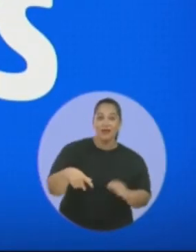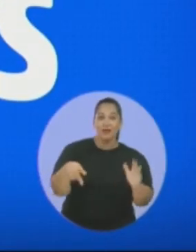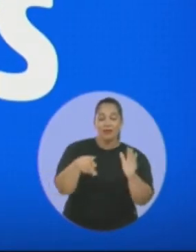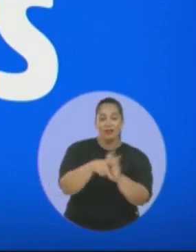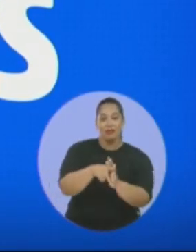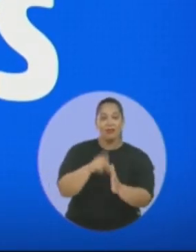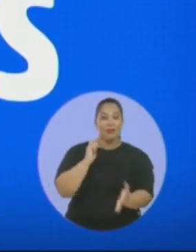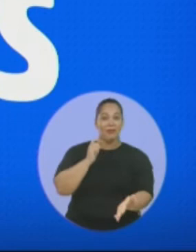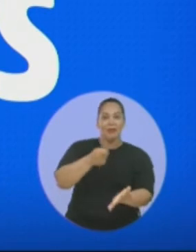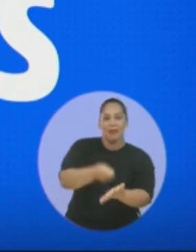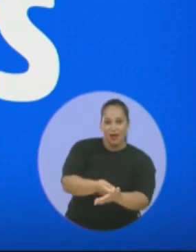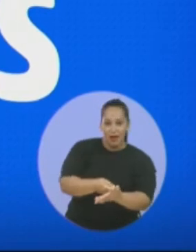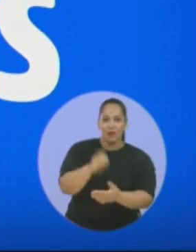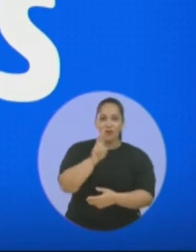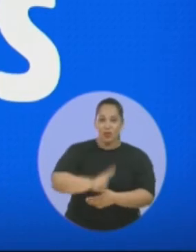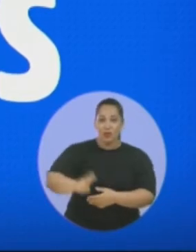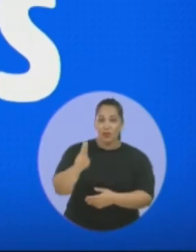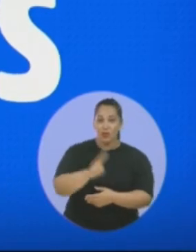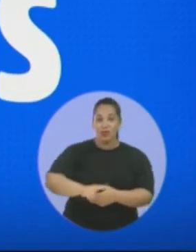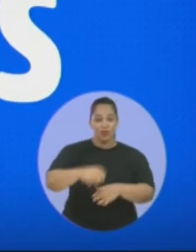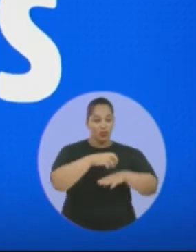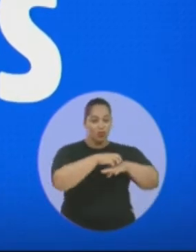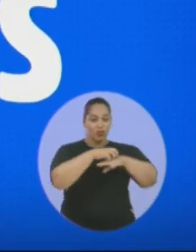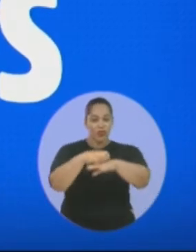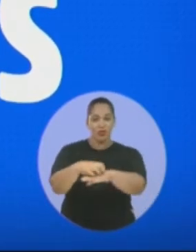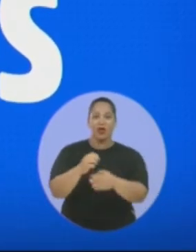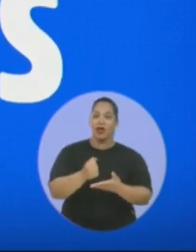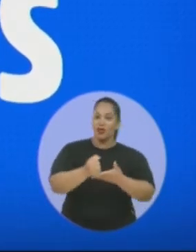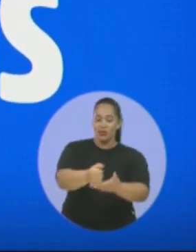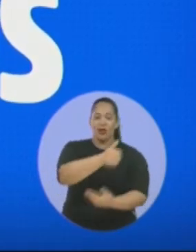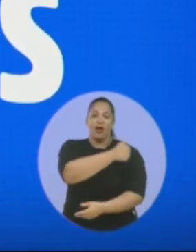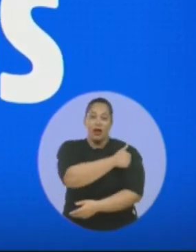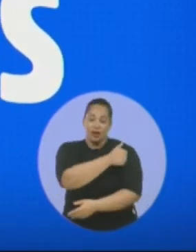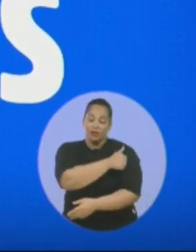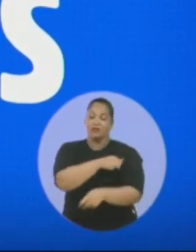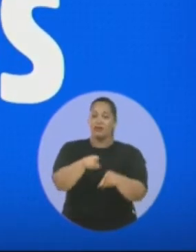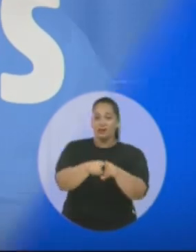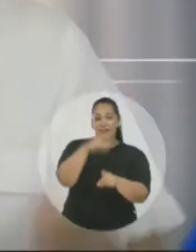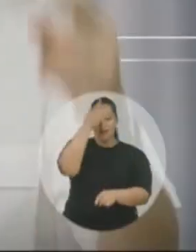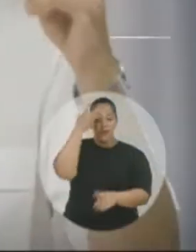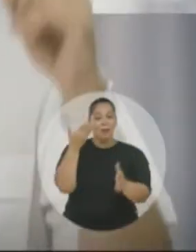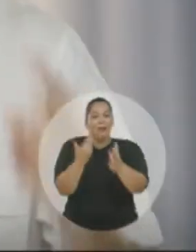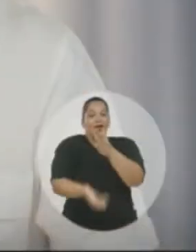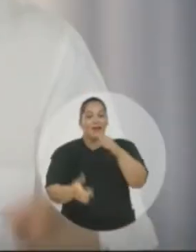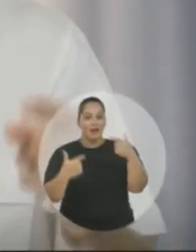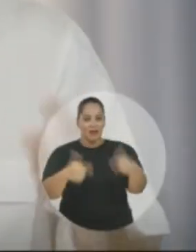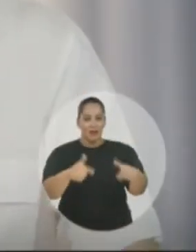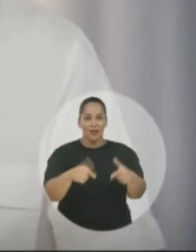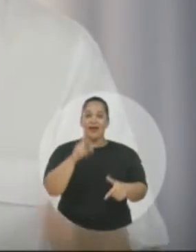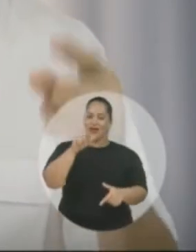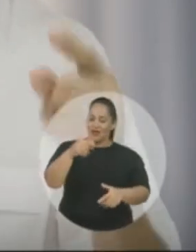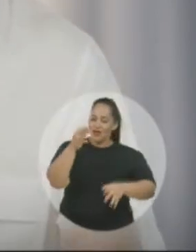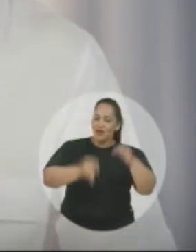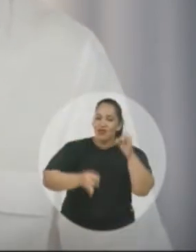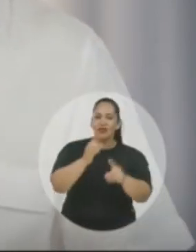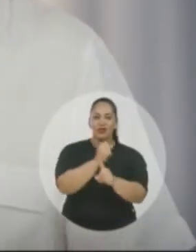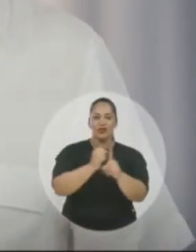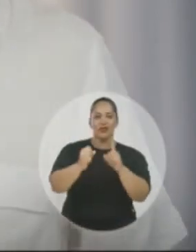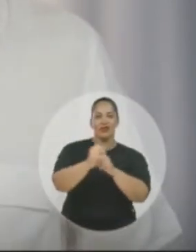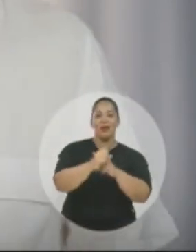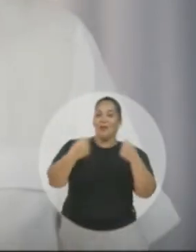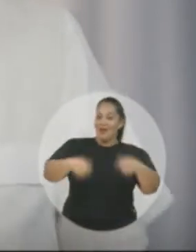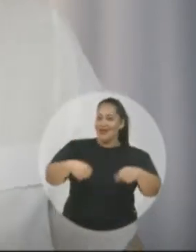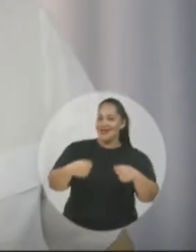-pago para uso do transporte público que vai beneficiar estudantes e desempregados. É justiça social para quem mais